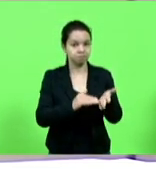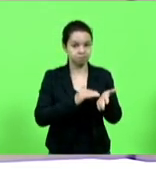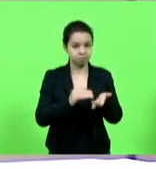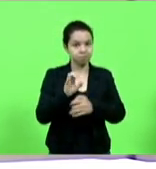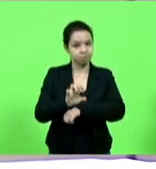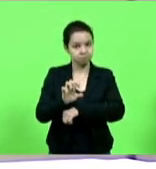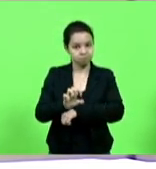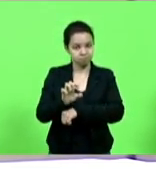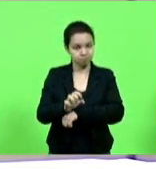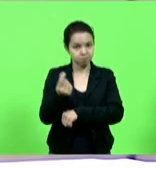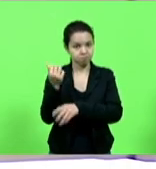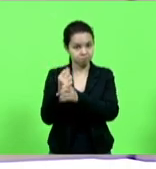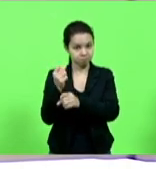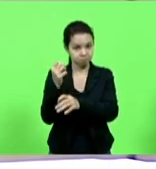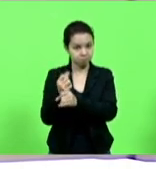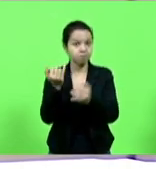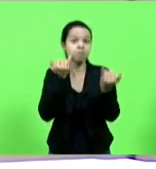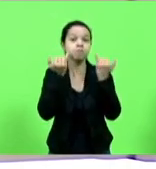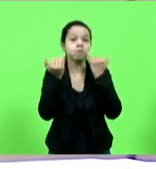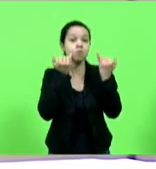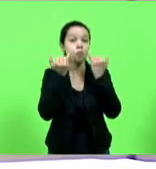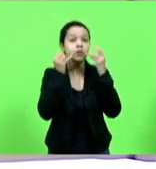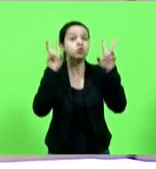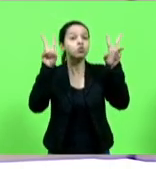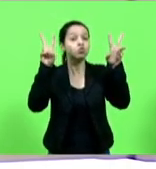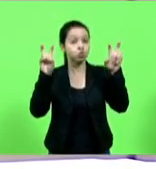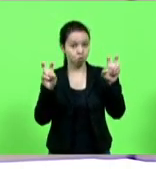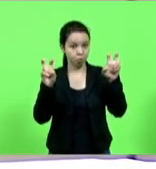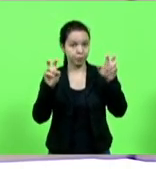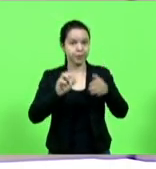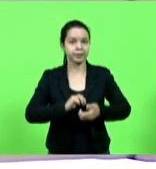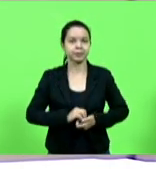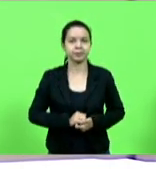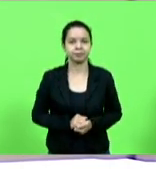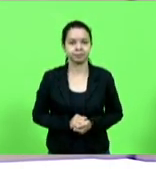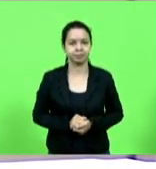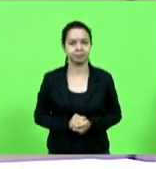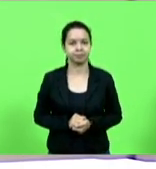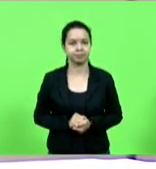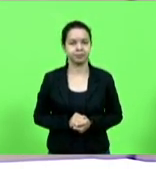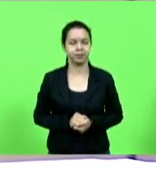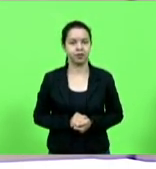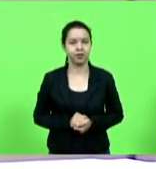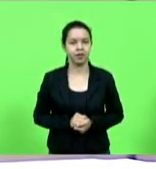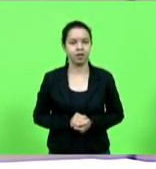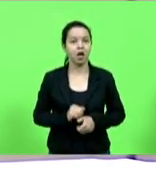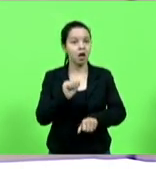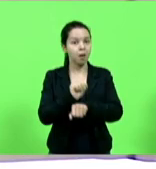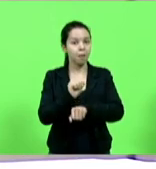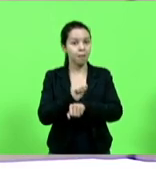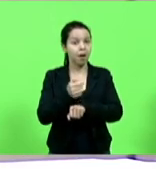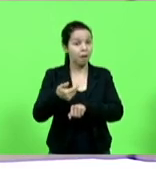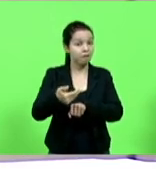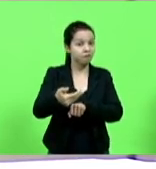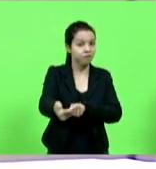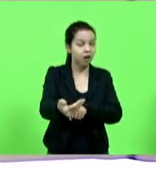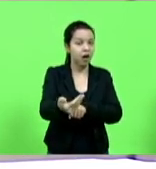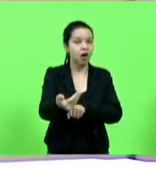informações acerca da expectativa de renúncia fiscal no caso da